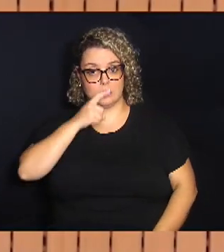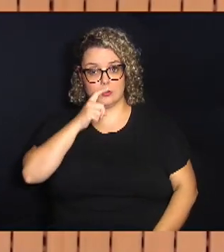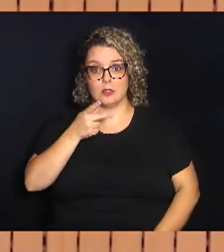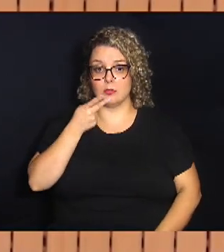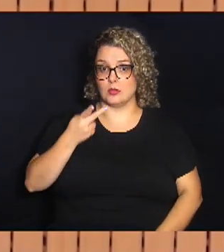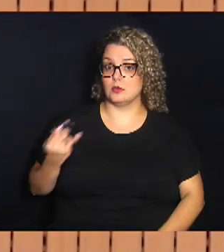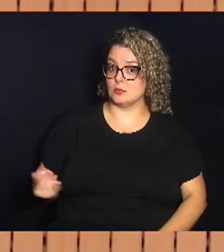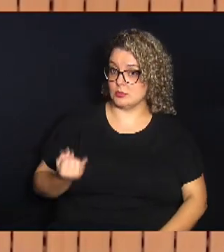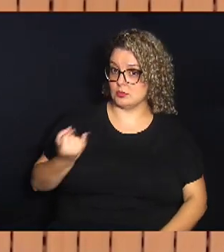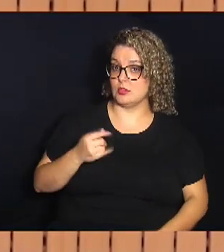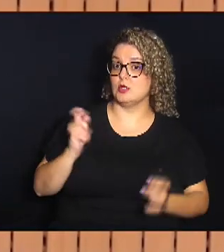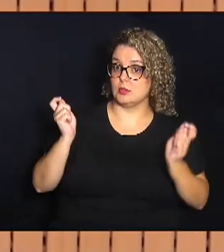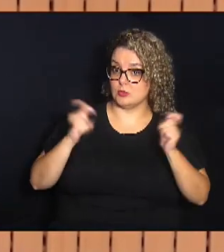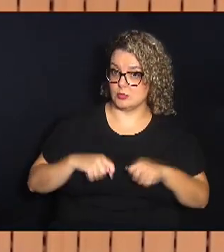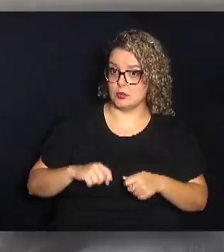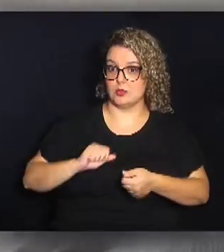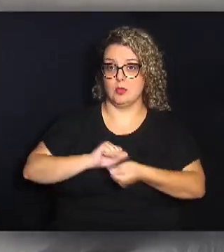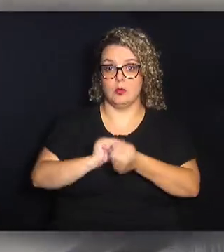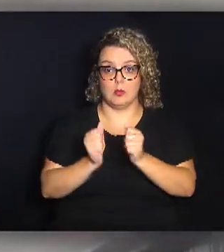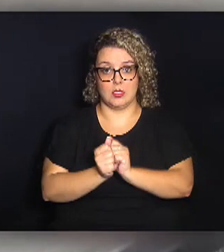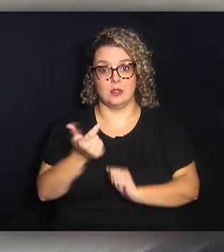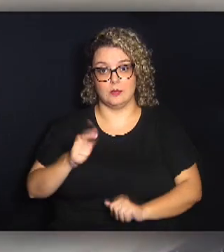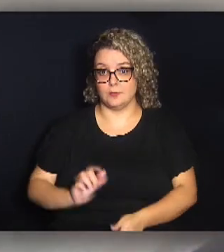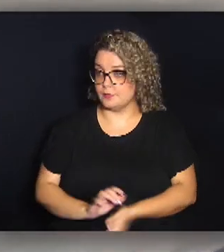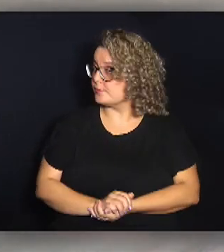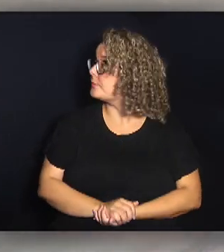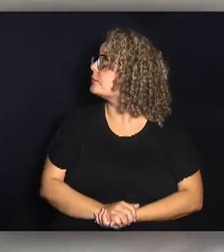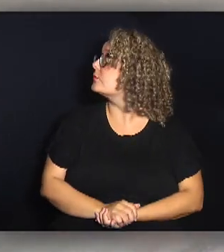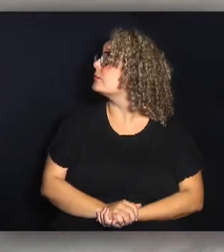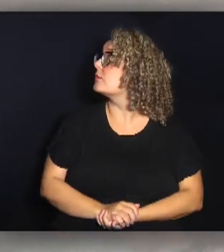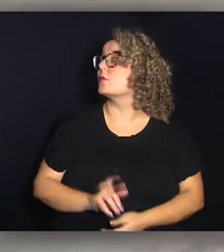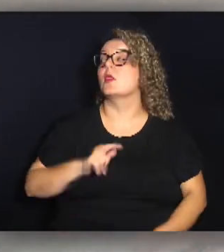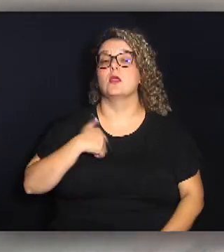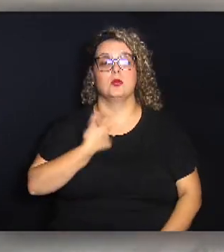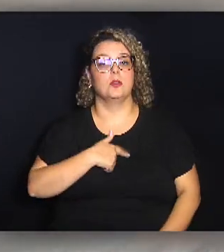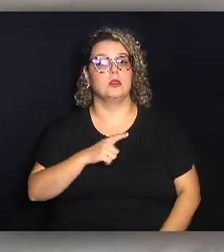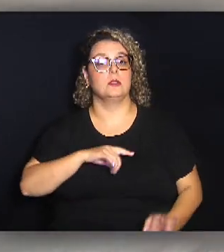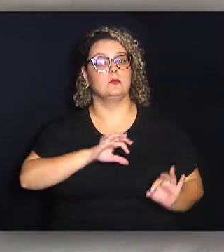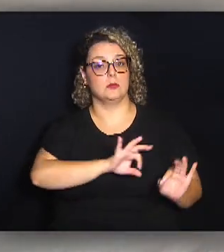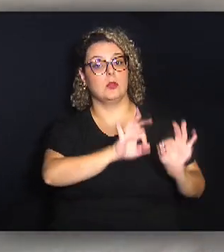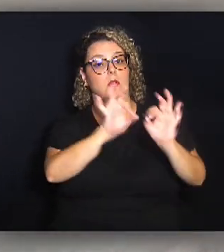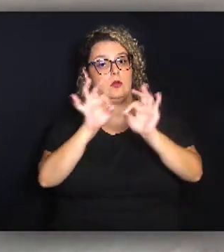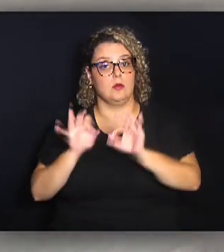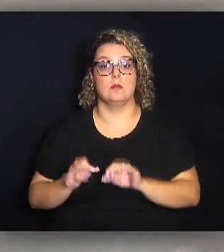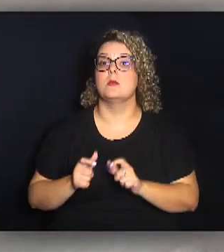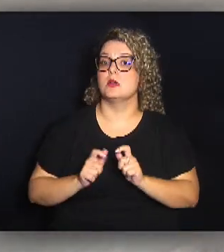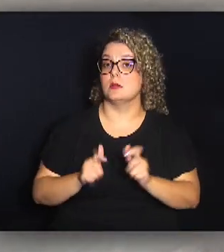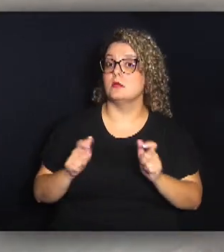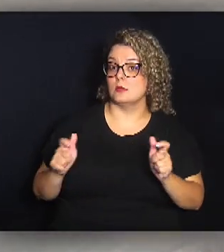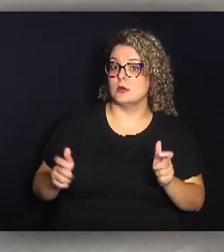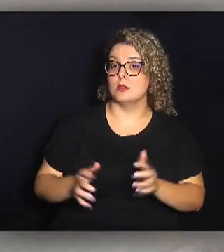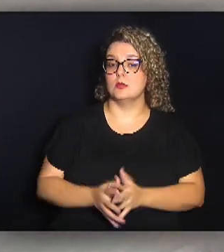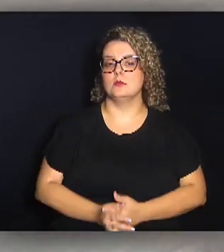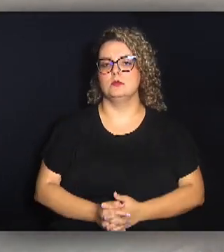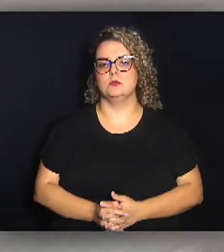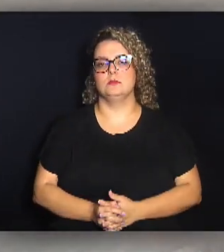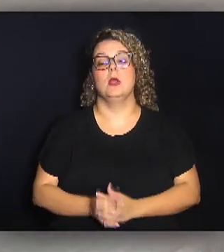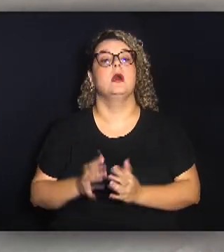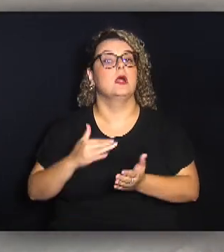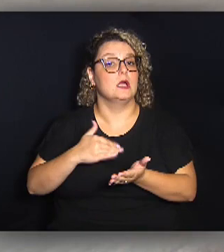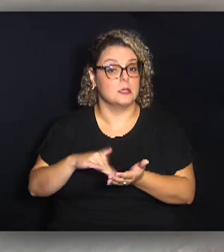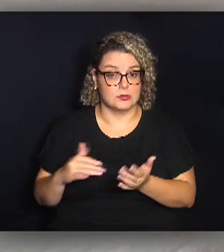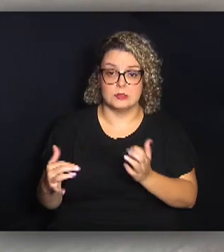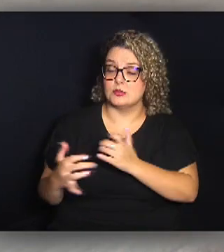importância de uma possível reestruturação. Nós temos que acompanhar o crescimento da cidade. A Secretaria de